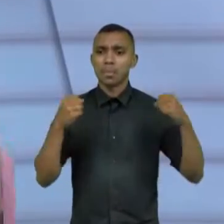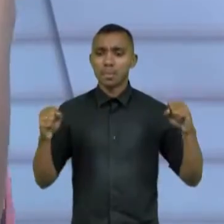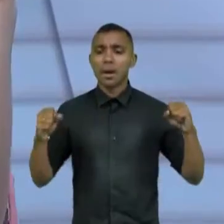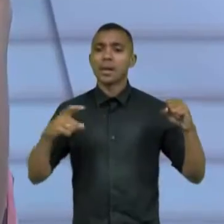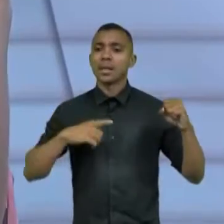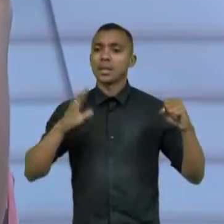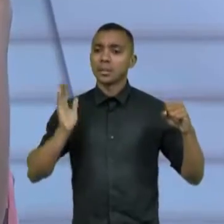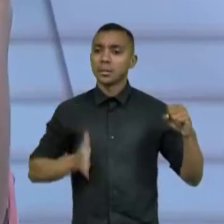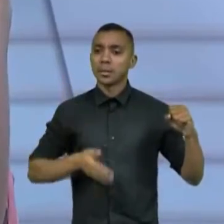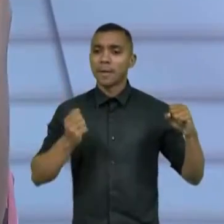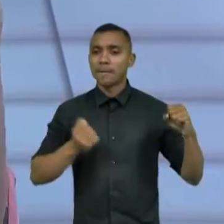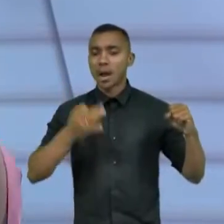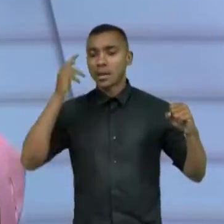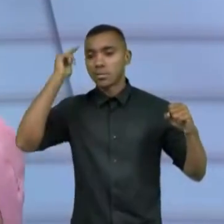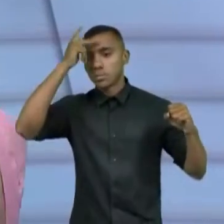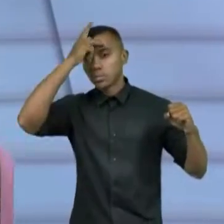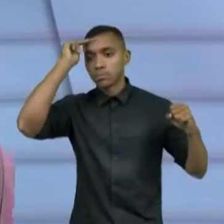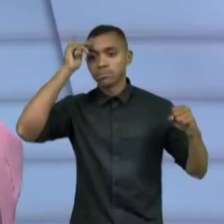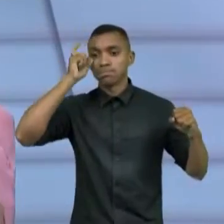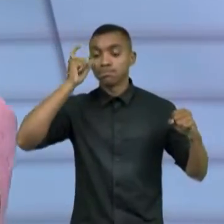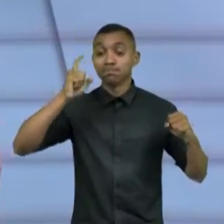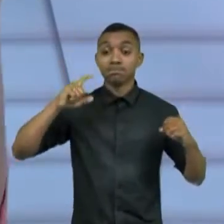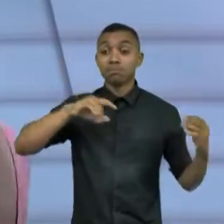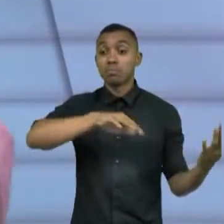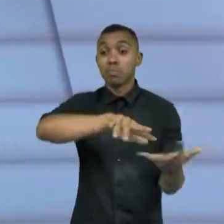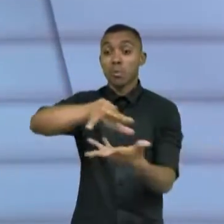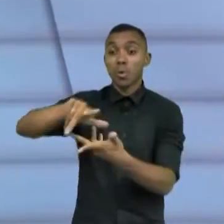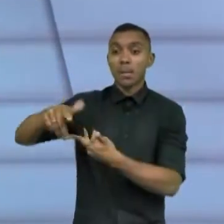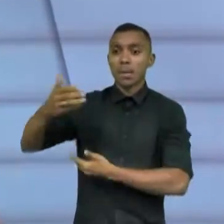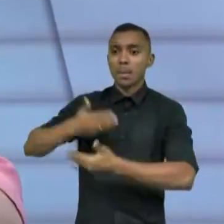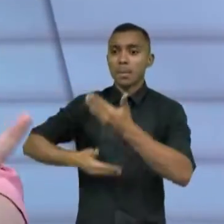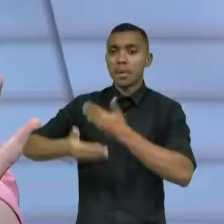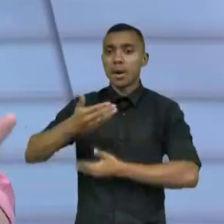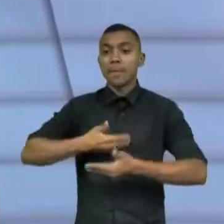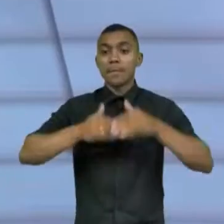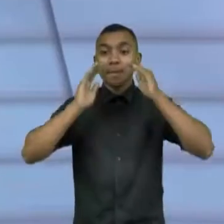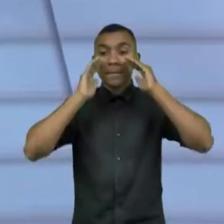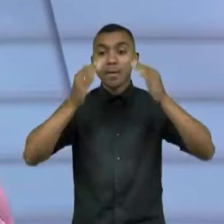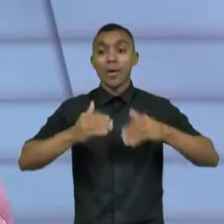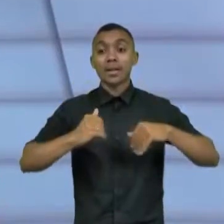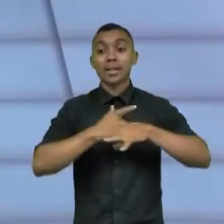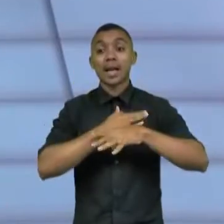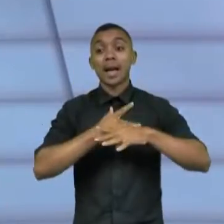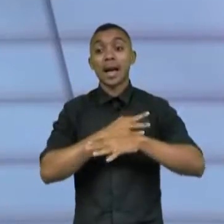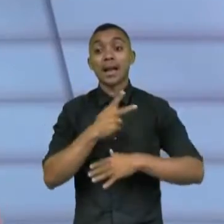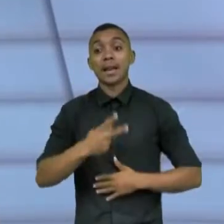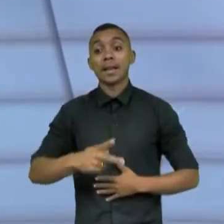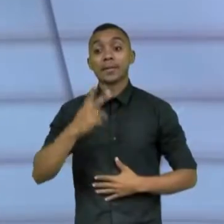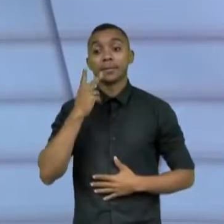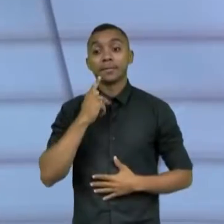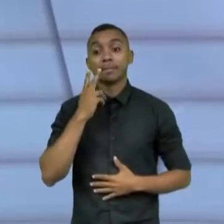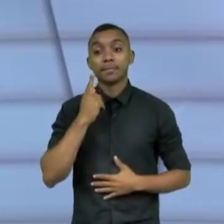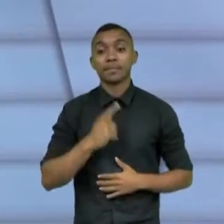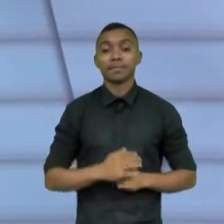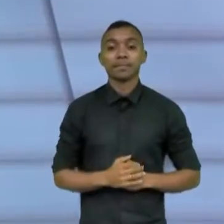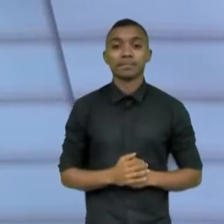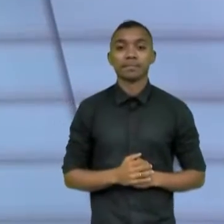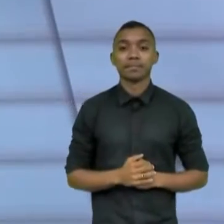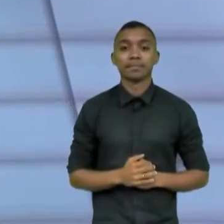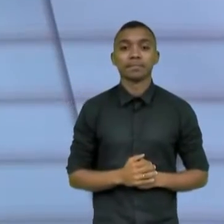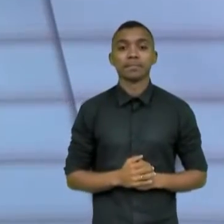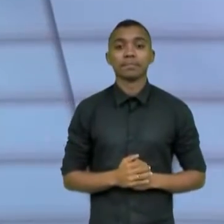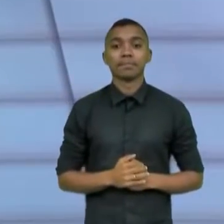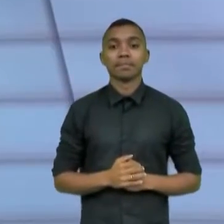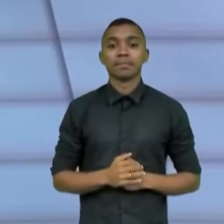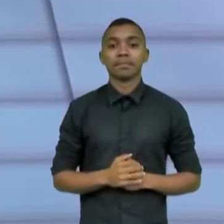colaboradores espalhados também pelo mundo todo. É do mundo todo para o mundo todo, focado em Fortaleza, baseado em Fortaleza. E, enfim, é tudo